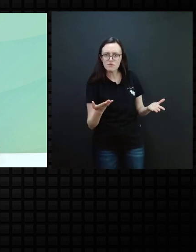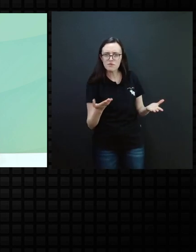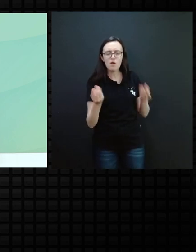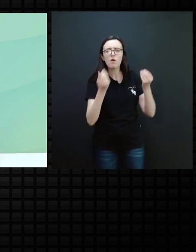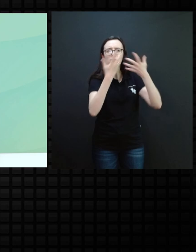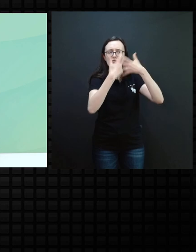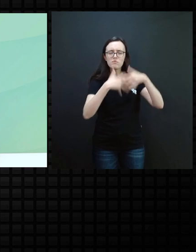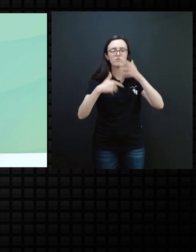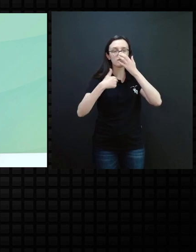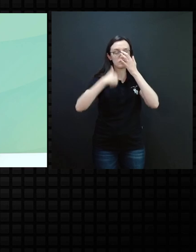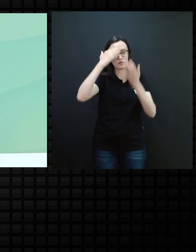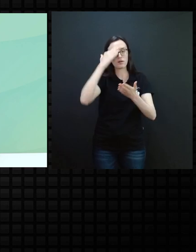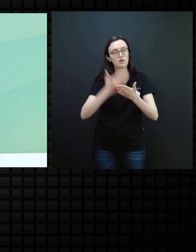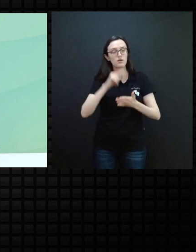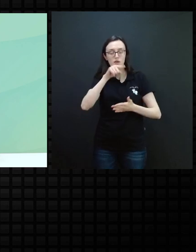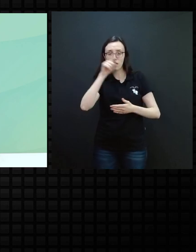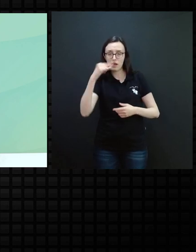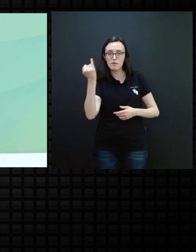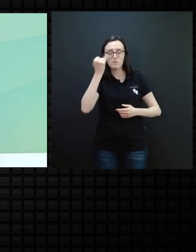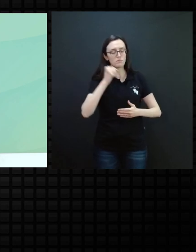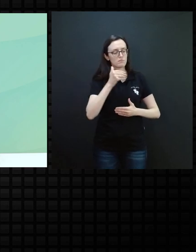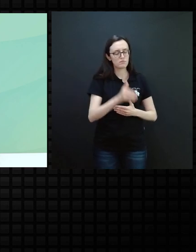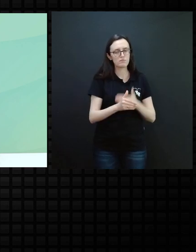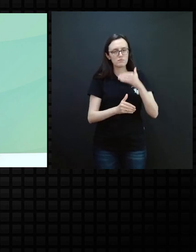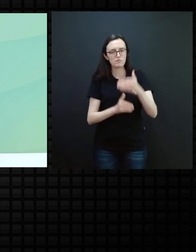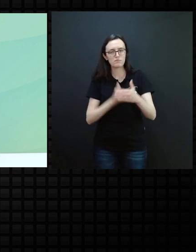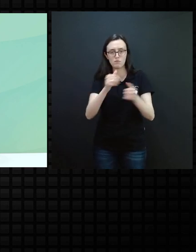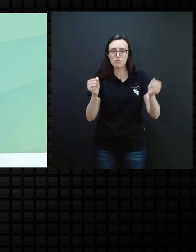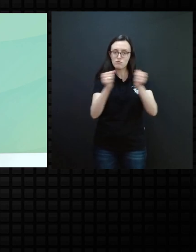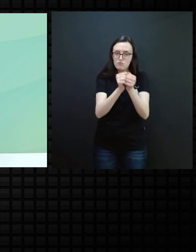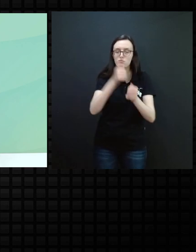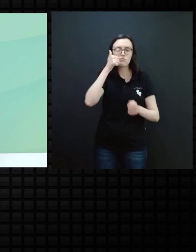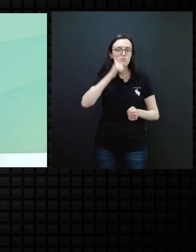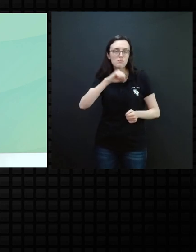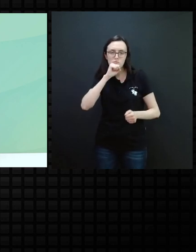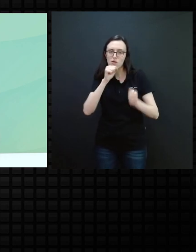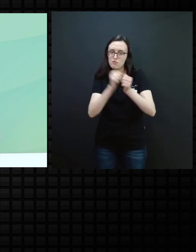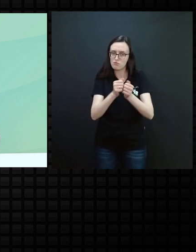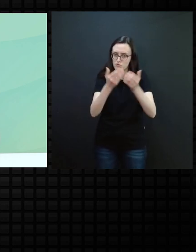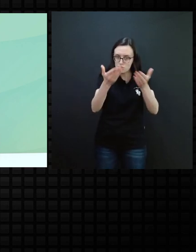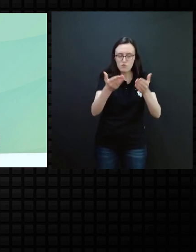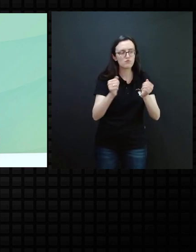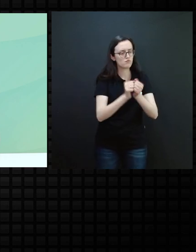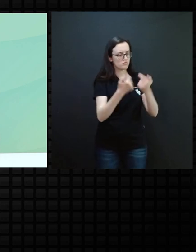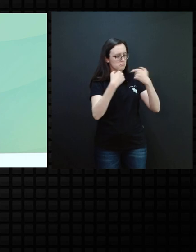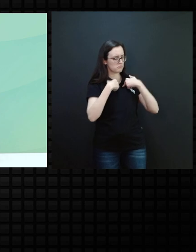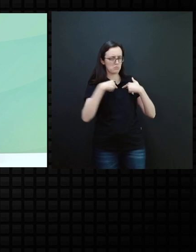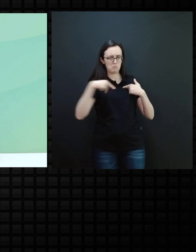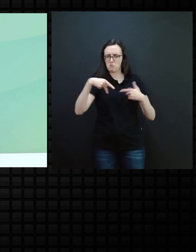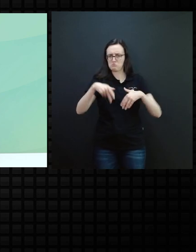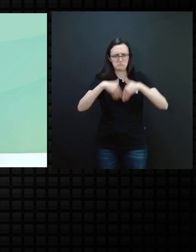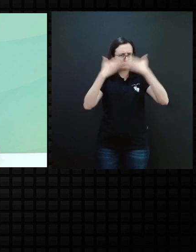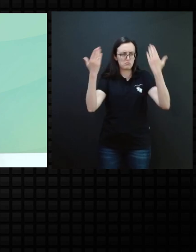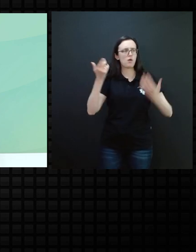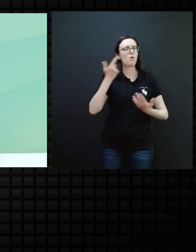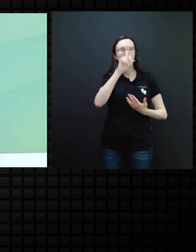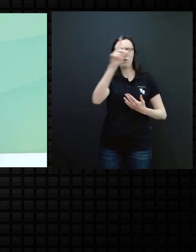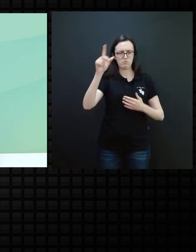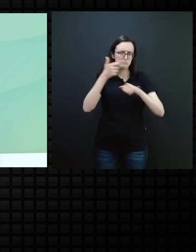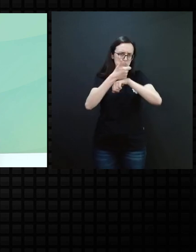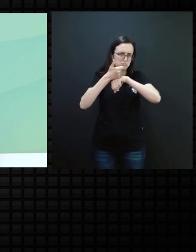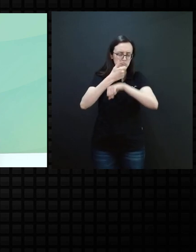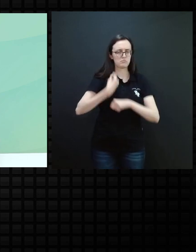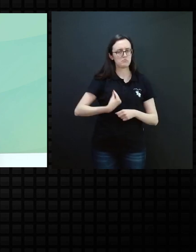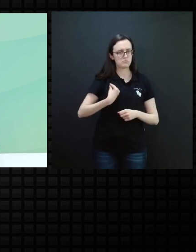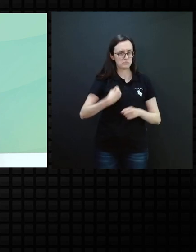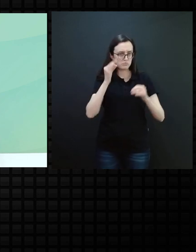Eu acredito que esse vínculo vai ser construído ali junto com a mãe, com você, comigo, como professor, ou outro profissional que